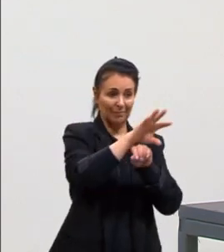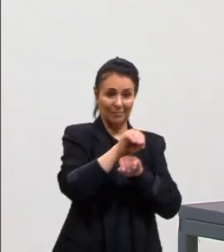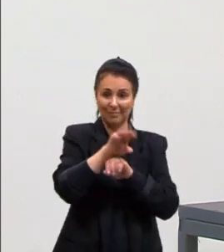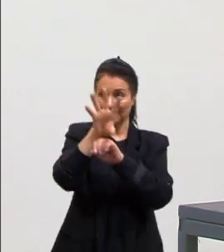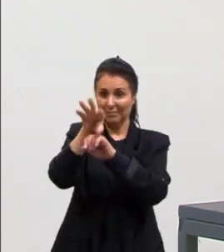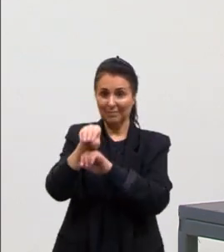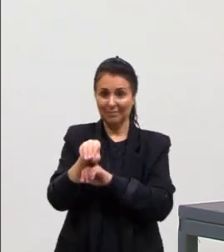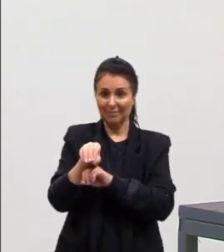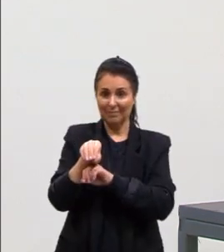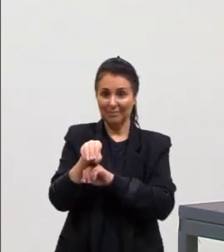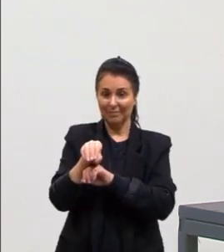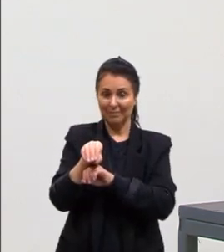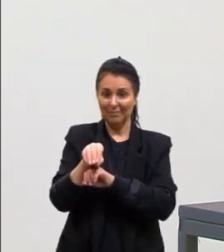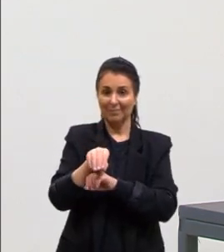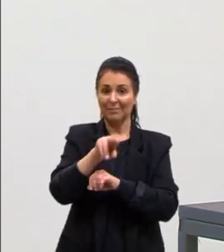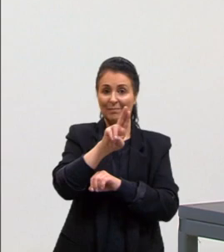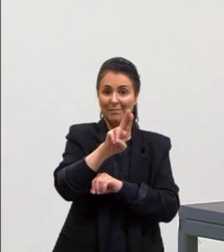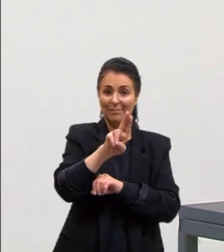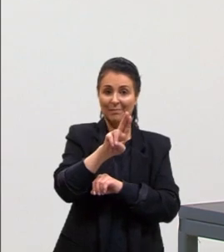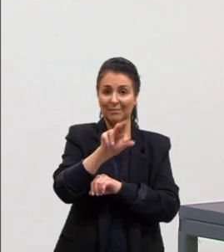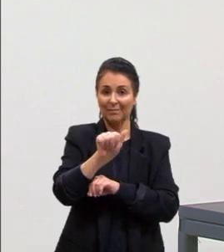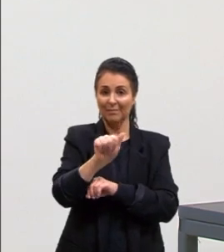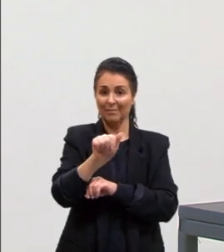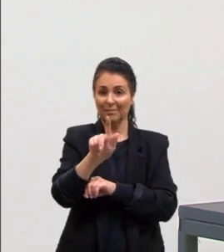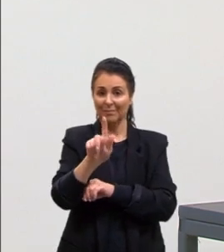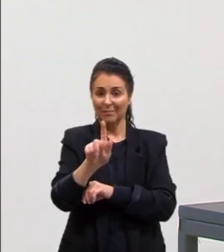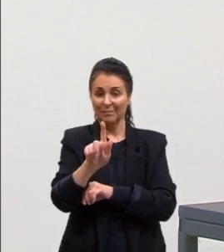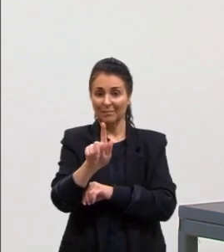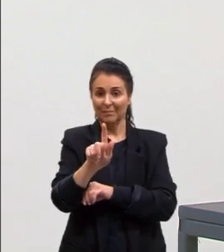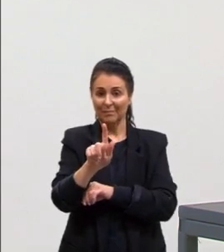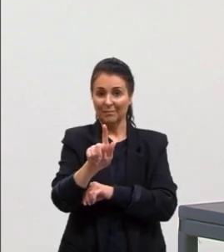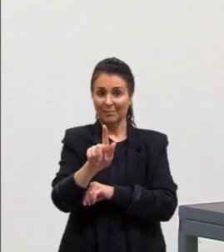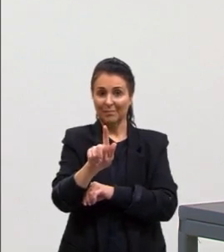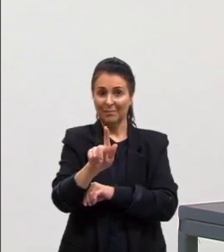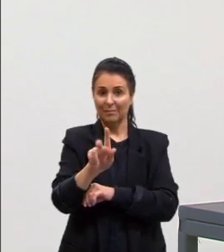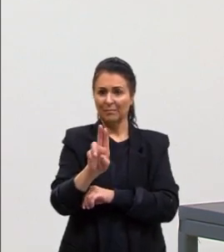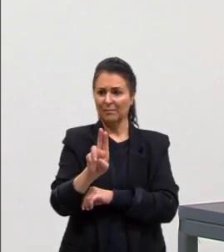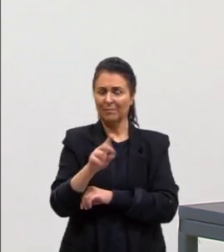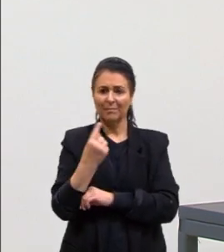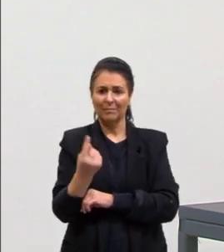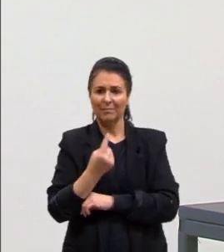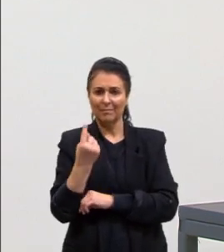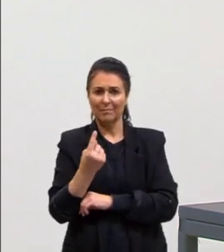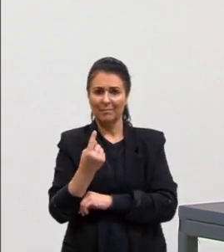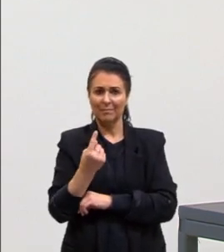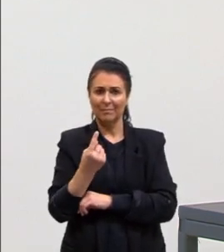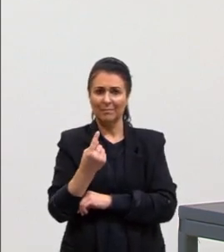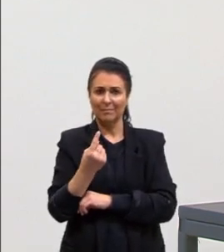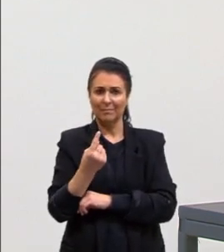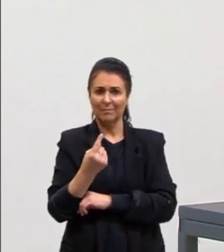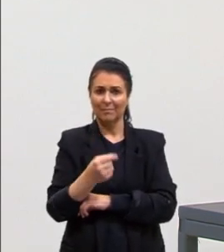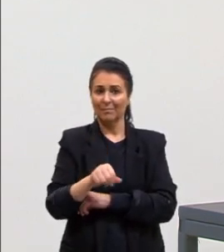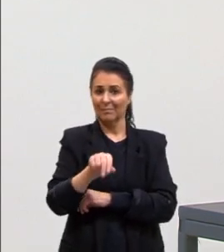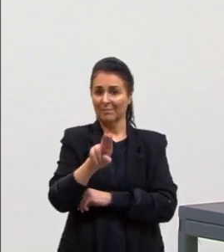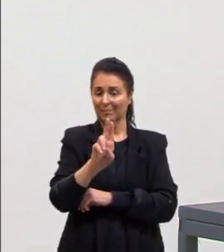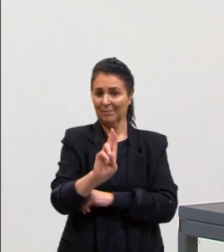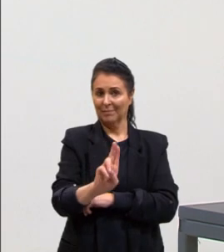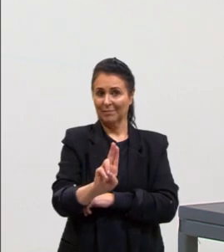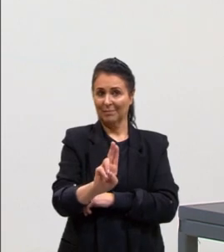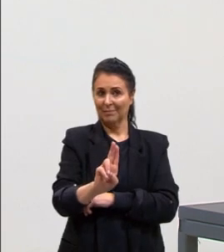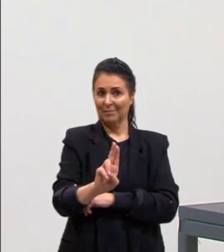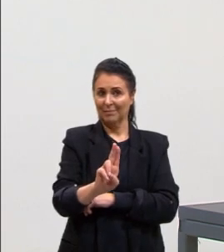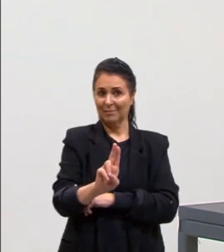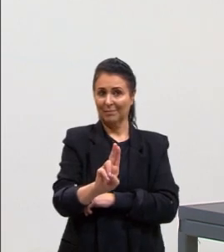Certo? O AG. Ficou o U sozinho, vem um novo. U, aí